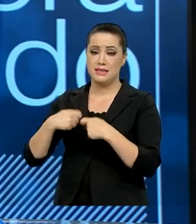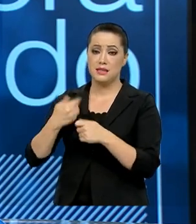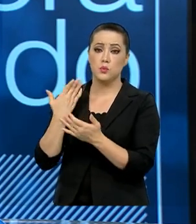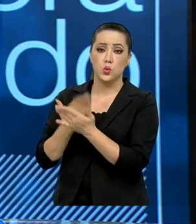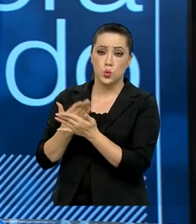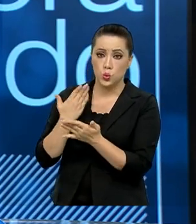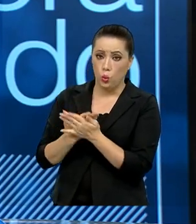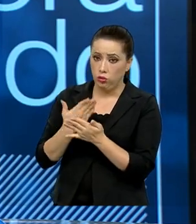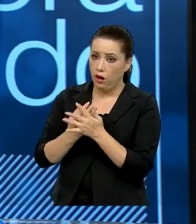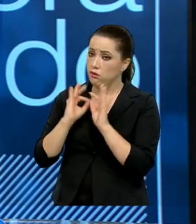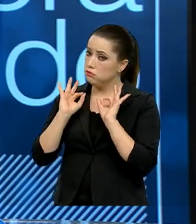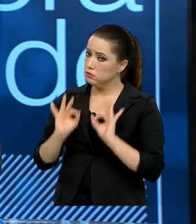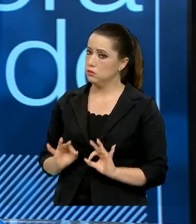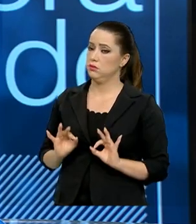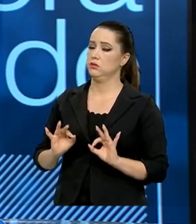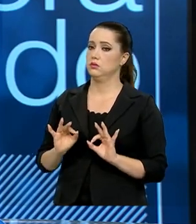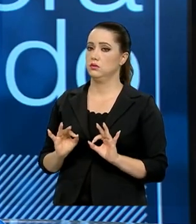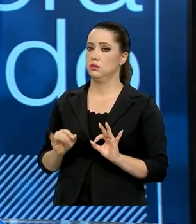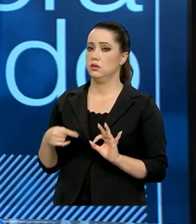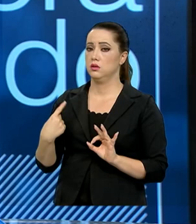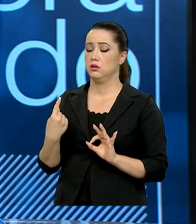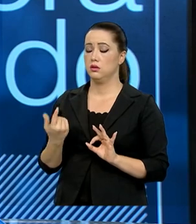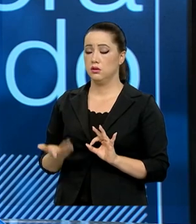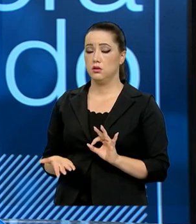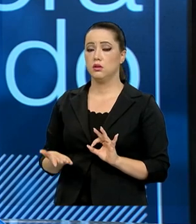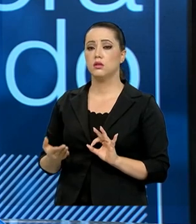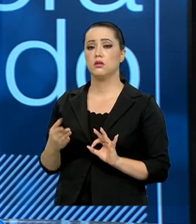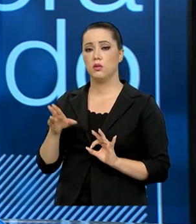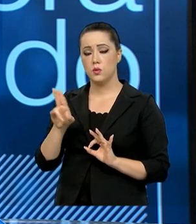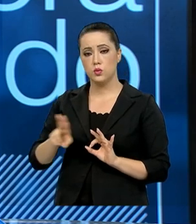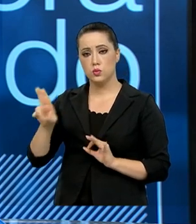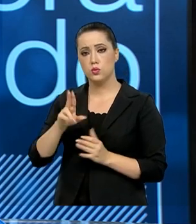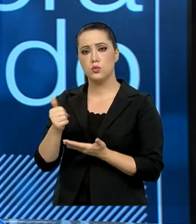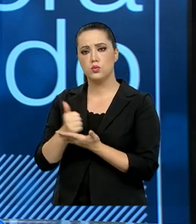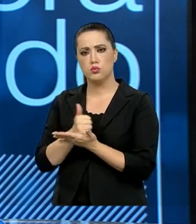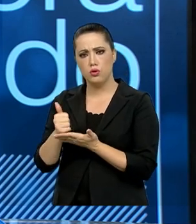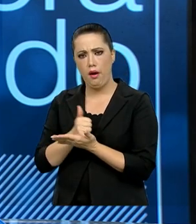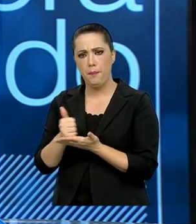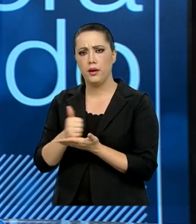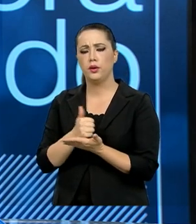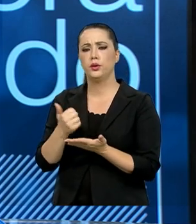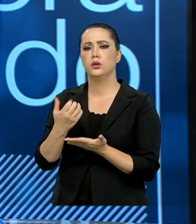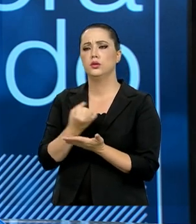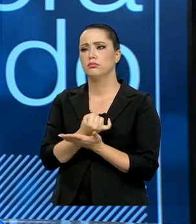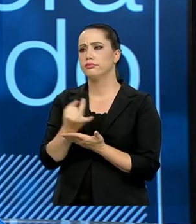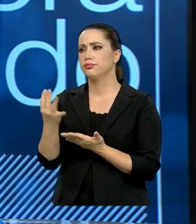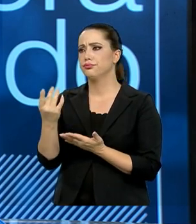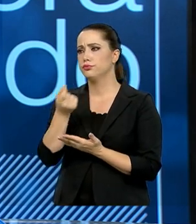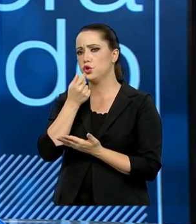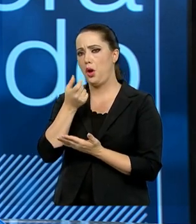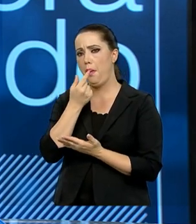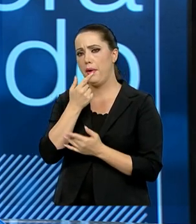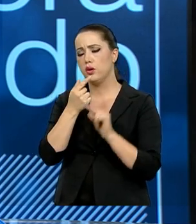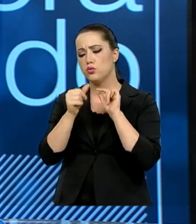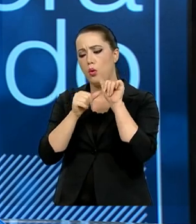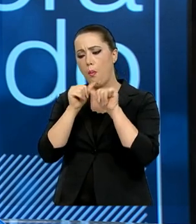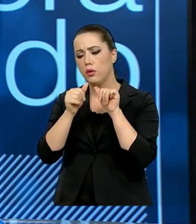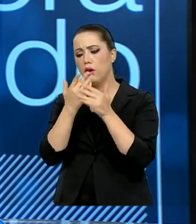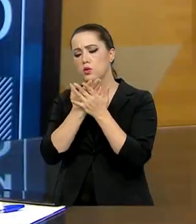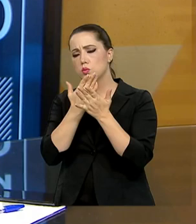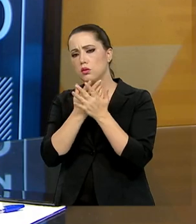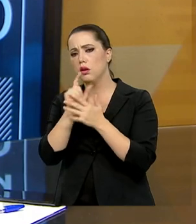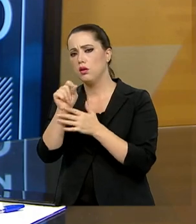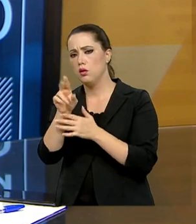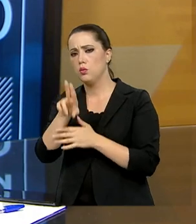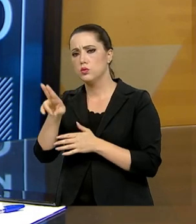Então, esse reposicionamento de fármacos foi uma atenção especial desse segundo edital. E são